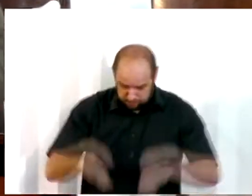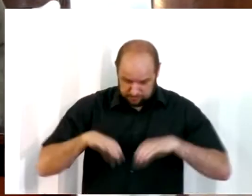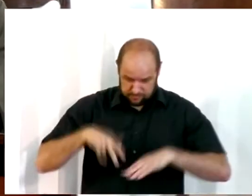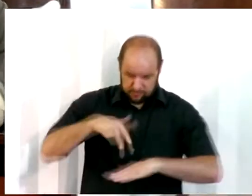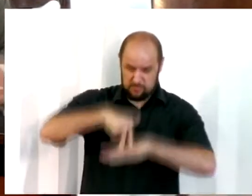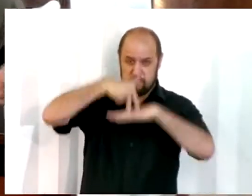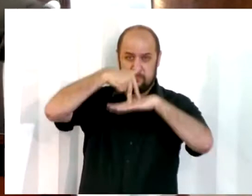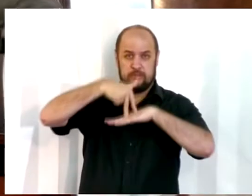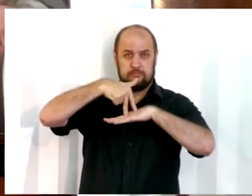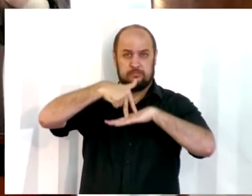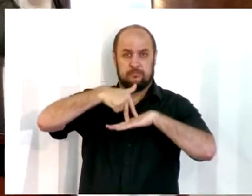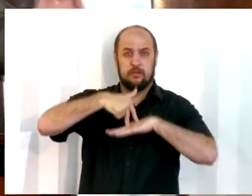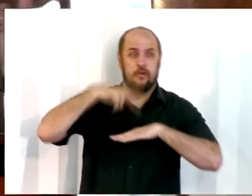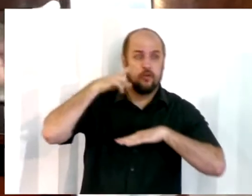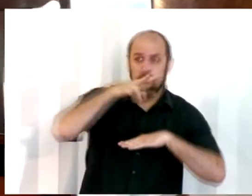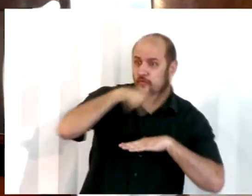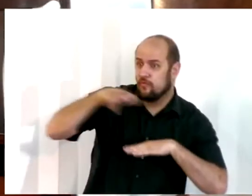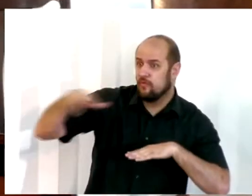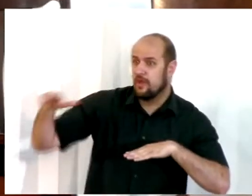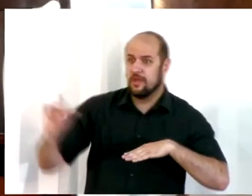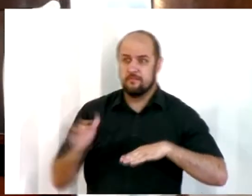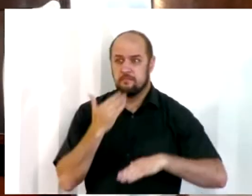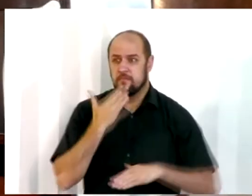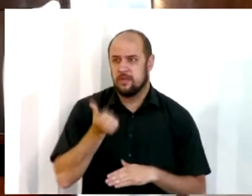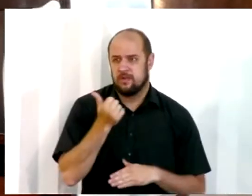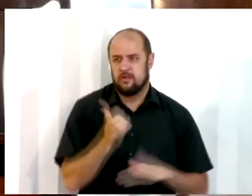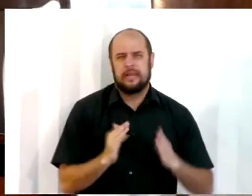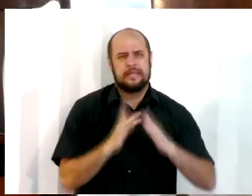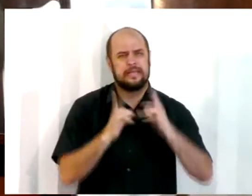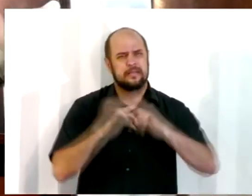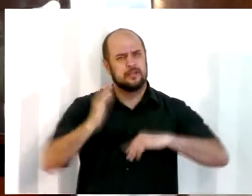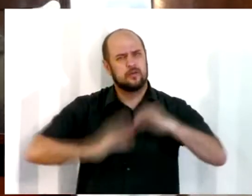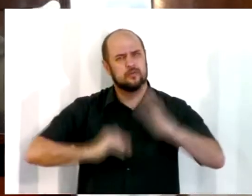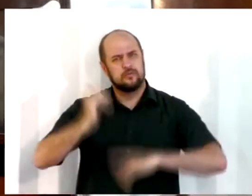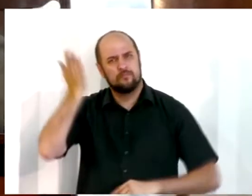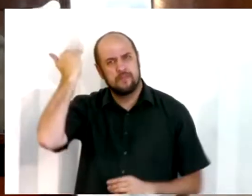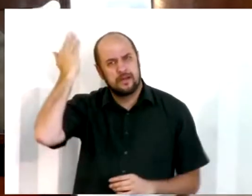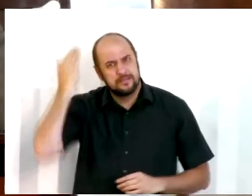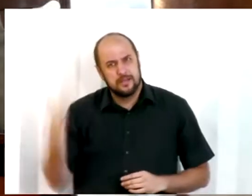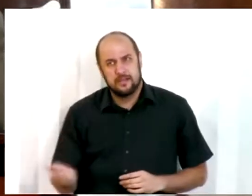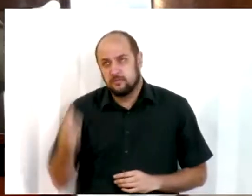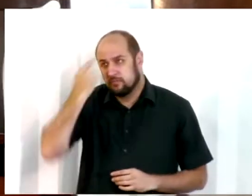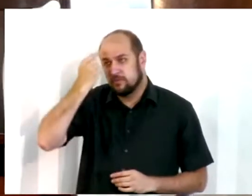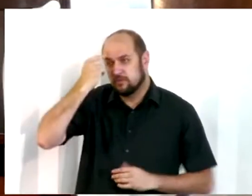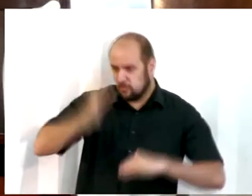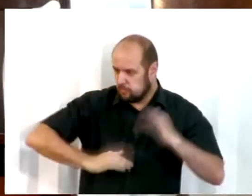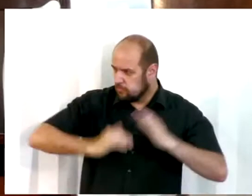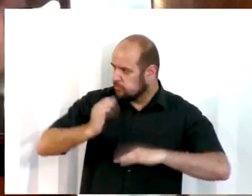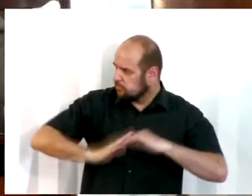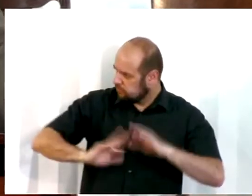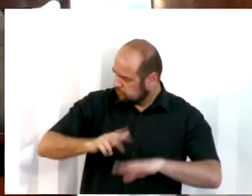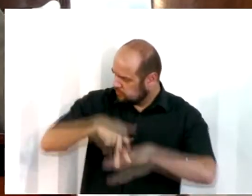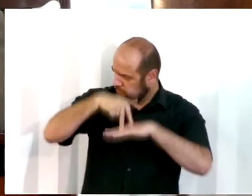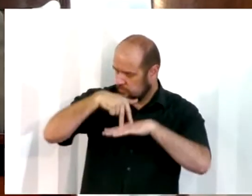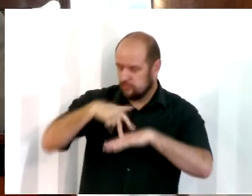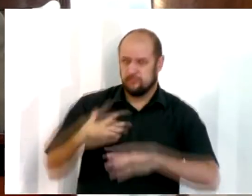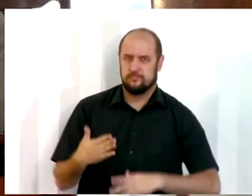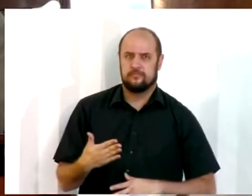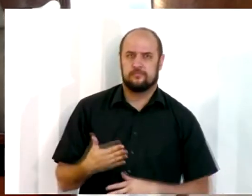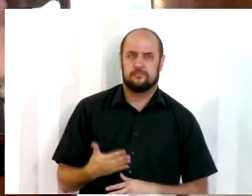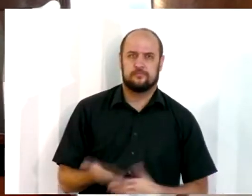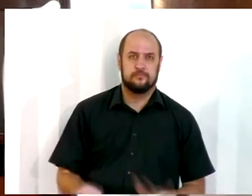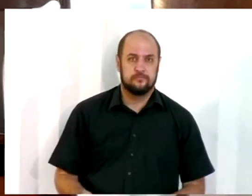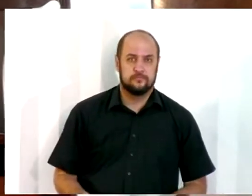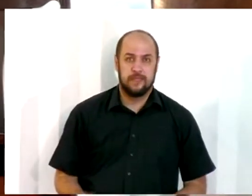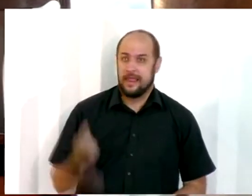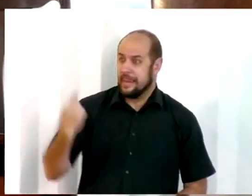aqui, de quem está em cima, a arquitetura. Quando a Igreja foi construída, foi concebida assim. Neste dia, fizeram um púlpito de madeira.